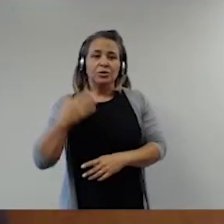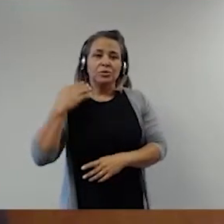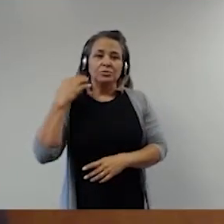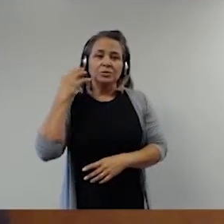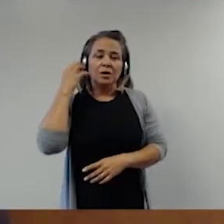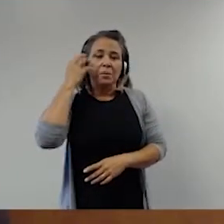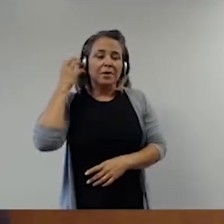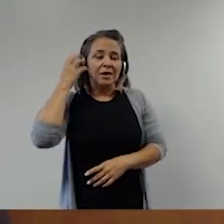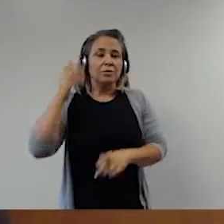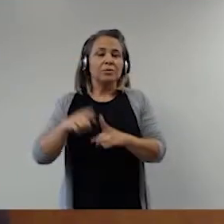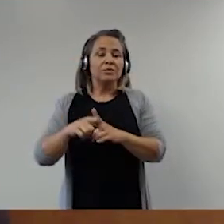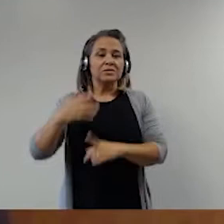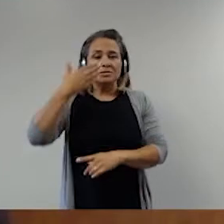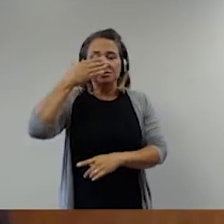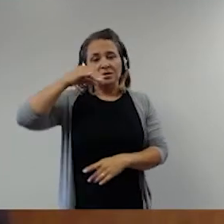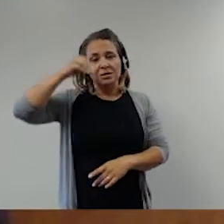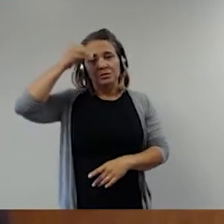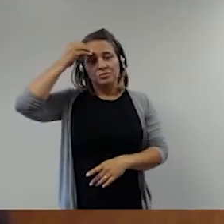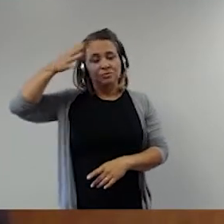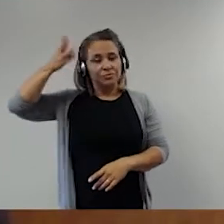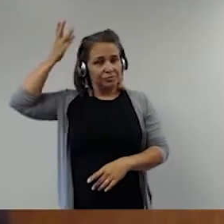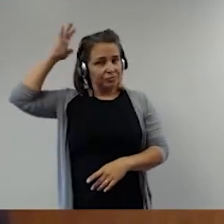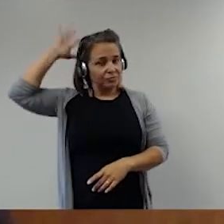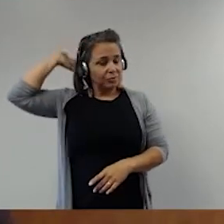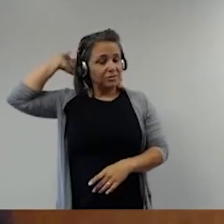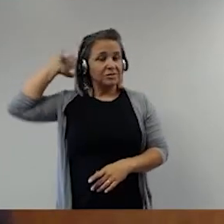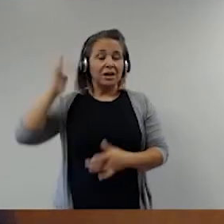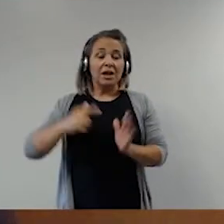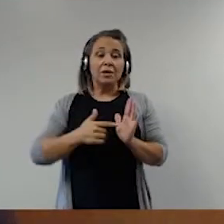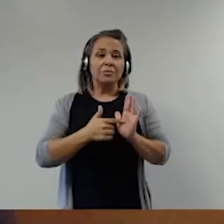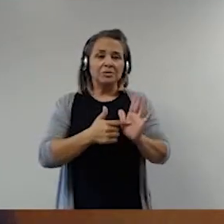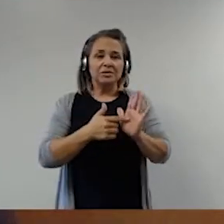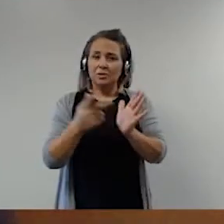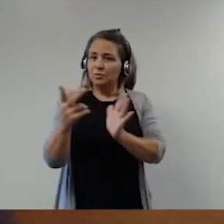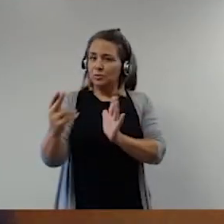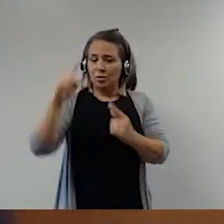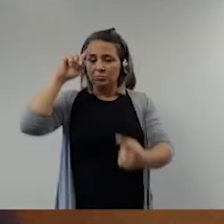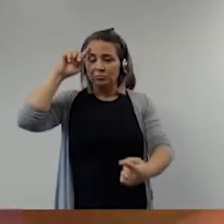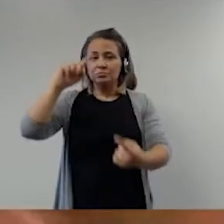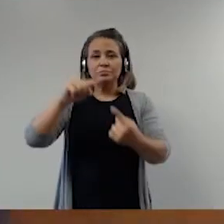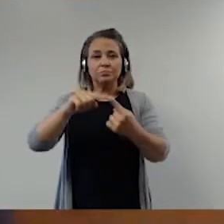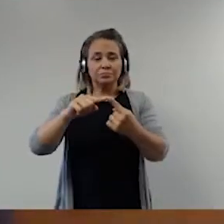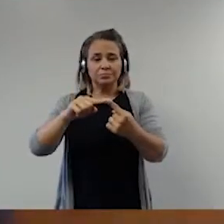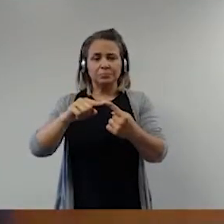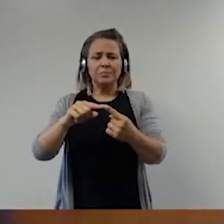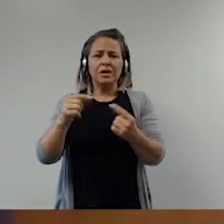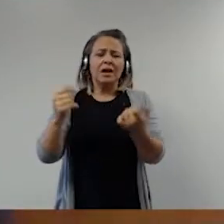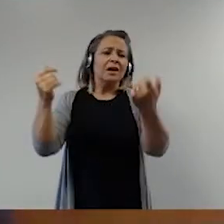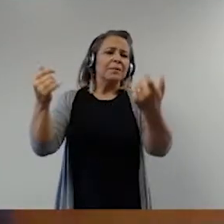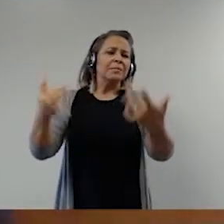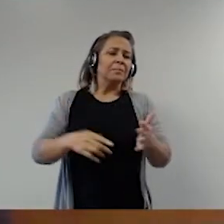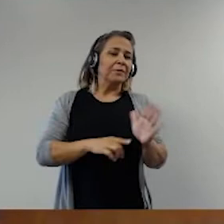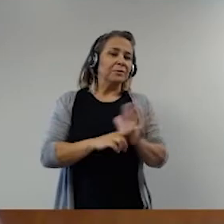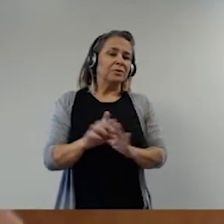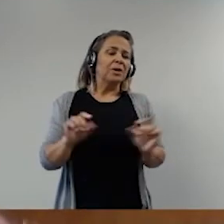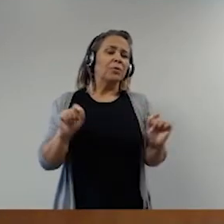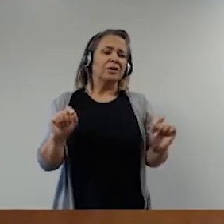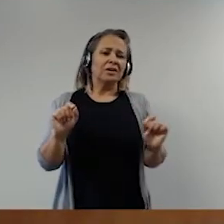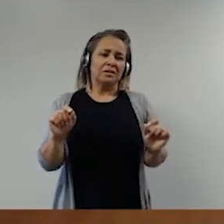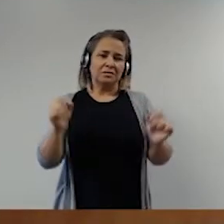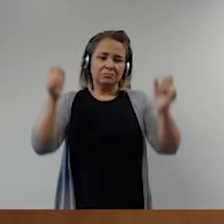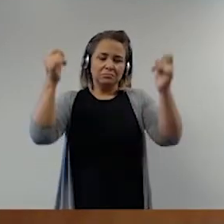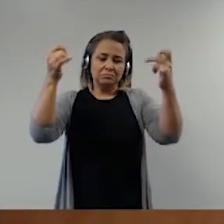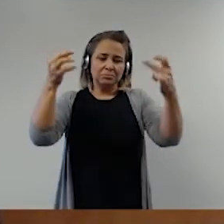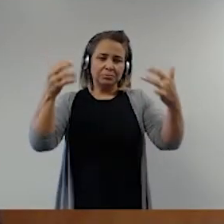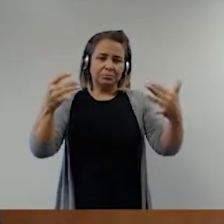presidente da corte, se manifestaram no mesmo sentido. Do que é que se trata aqui? Basicamente,